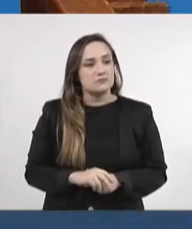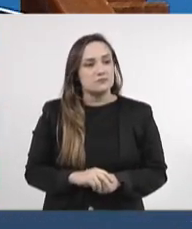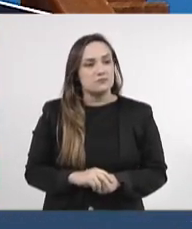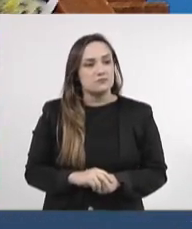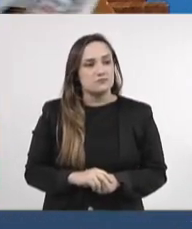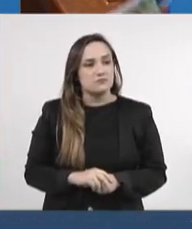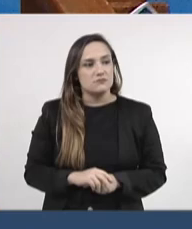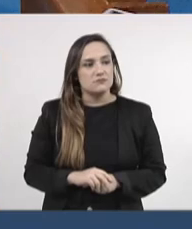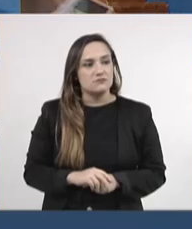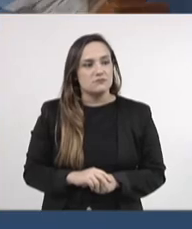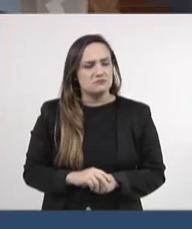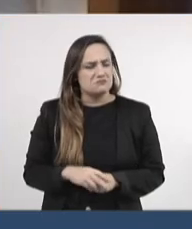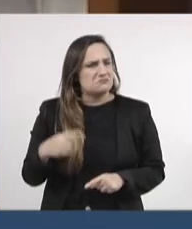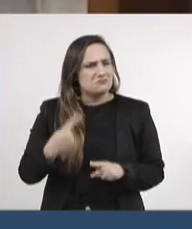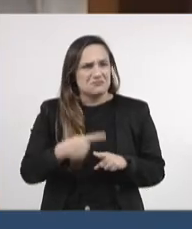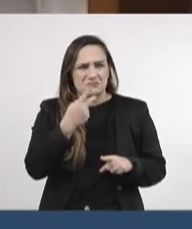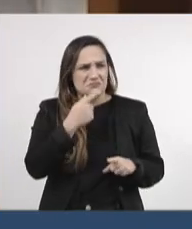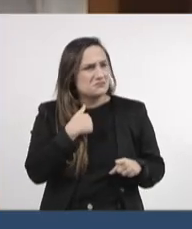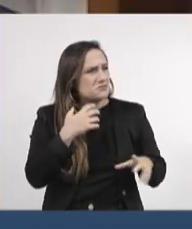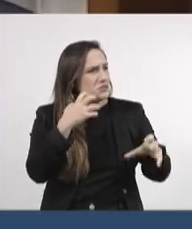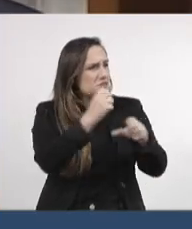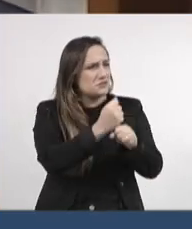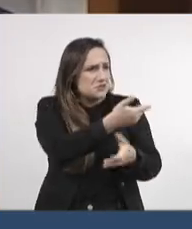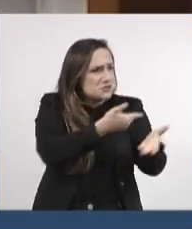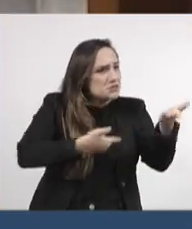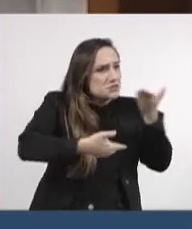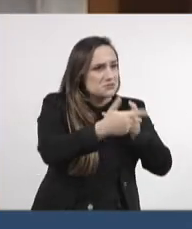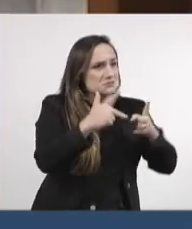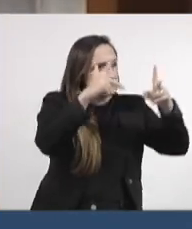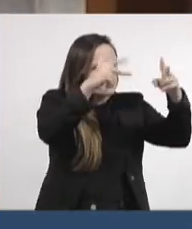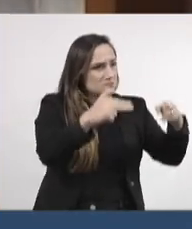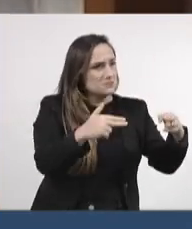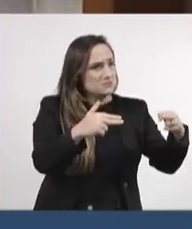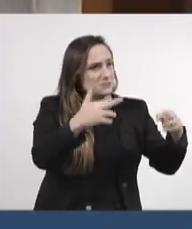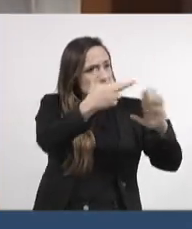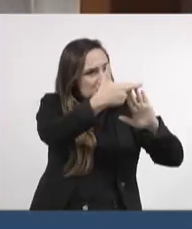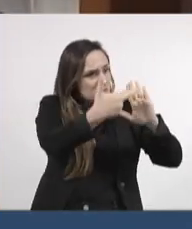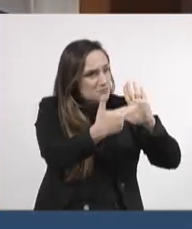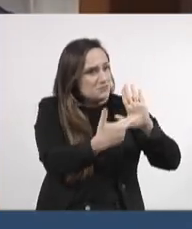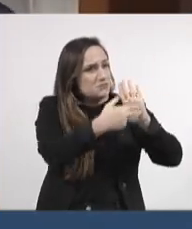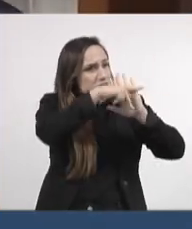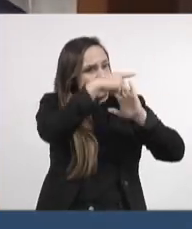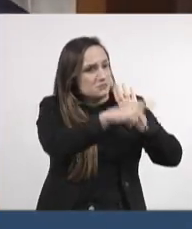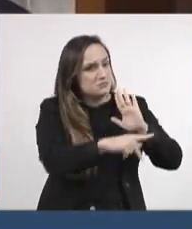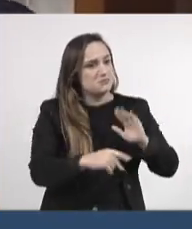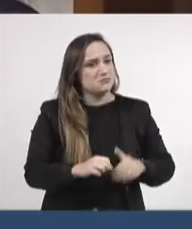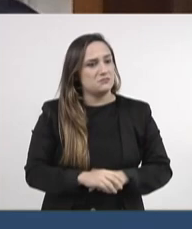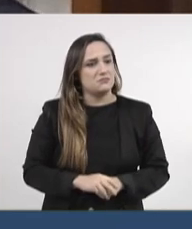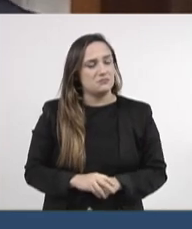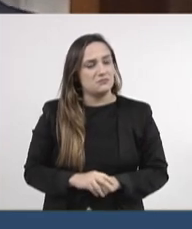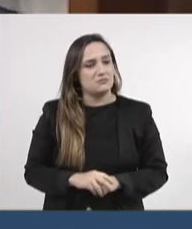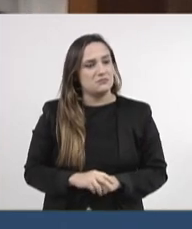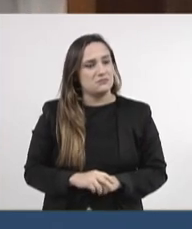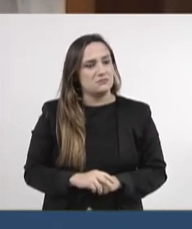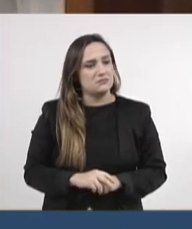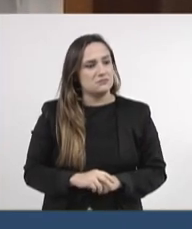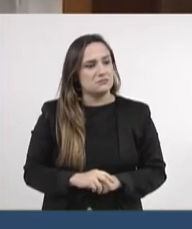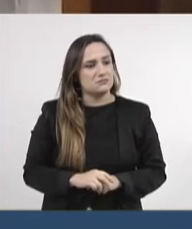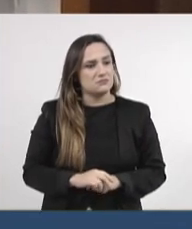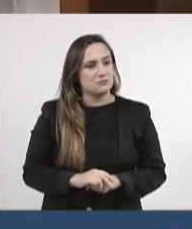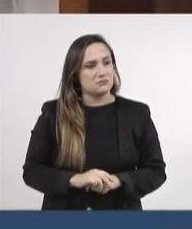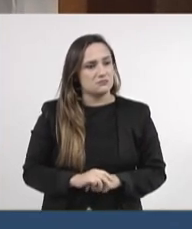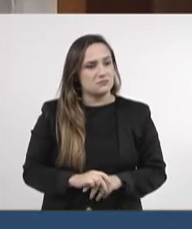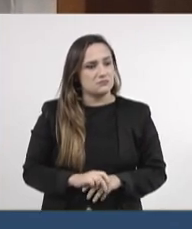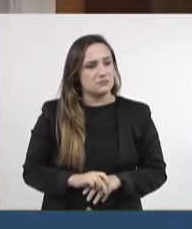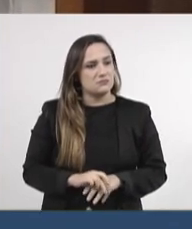confiava, compartilhava dos mesmos princípios e ideias para o Estado de Mato Grosso do